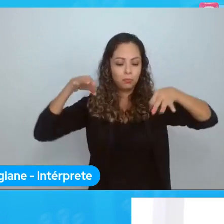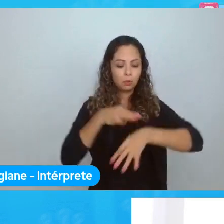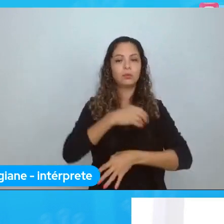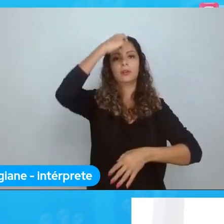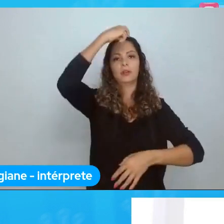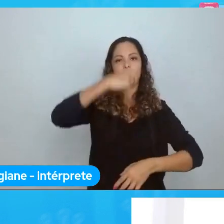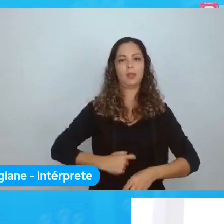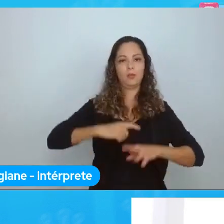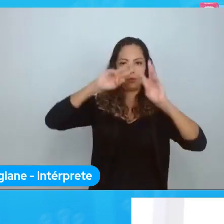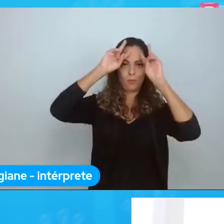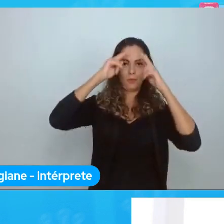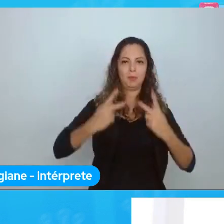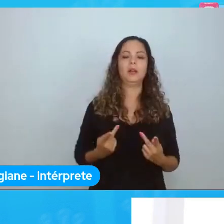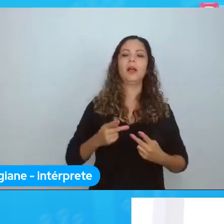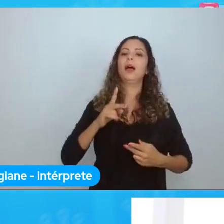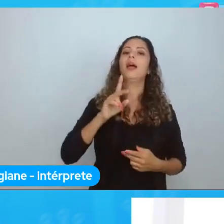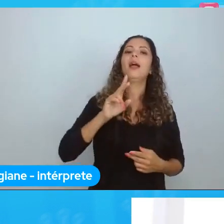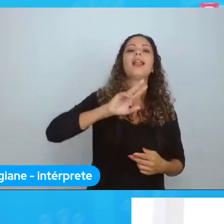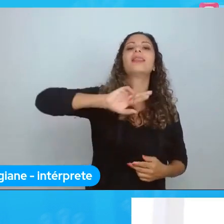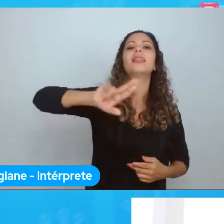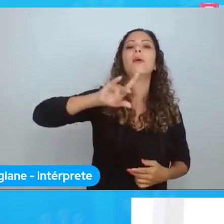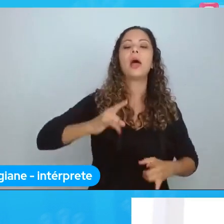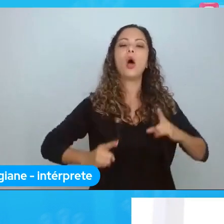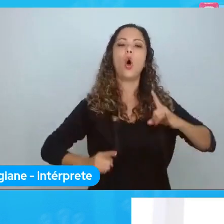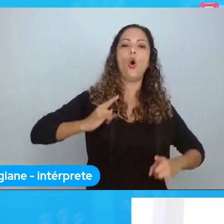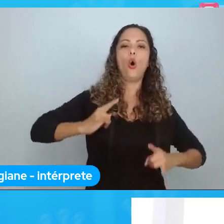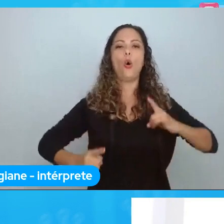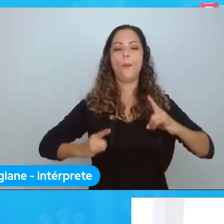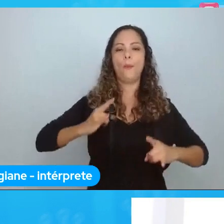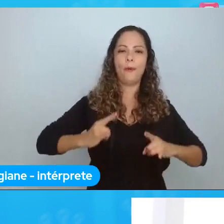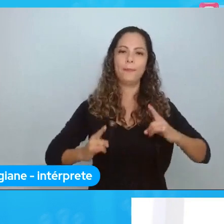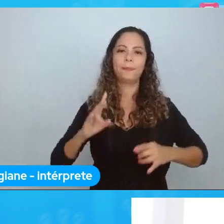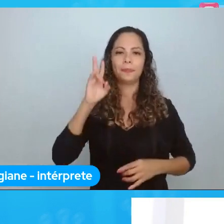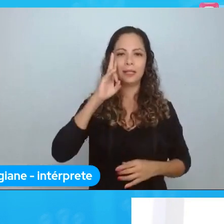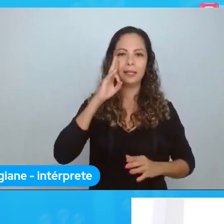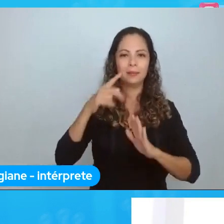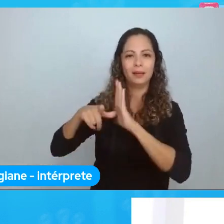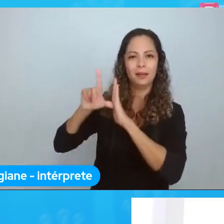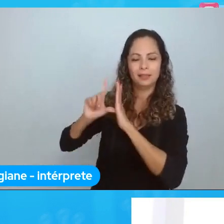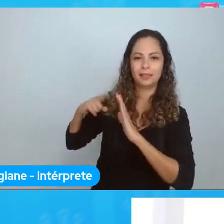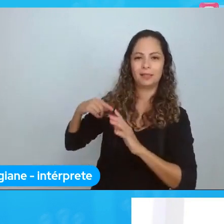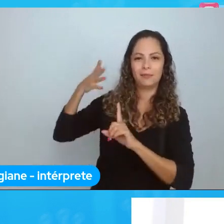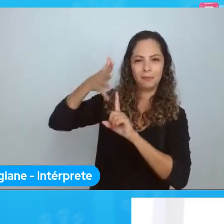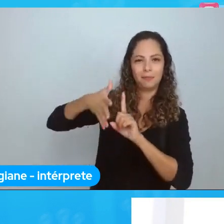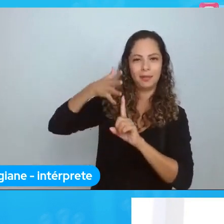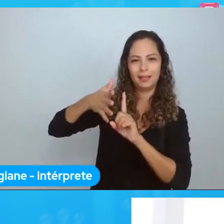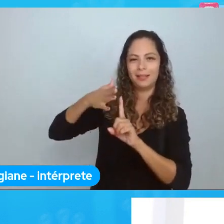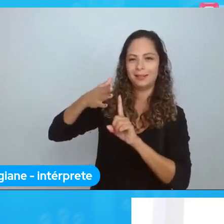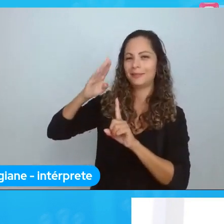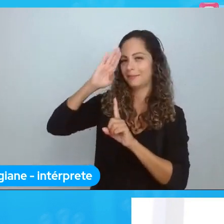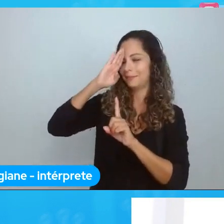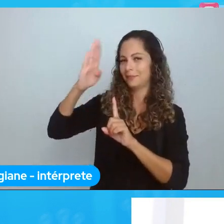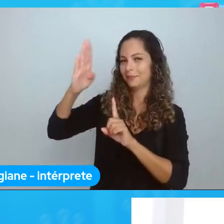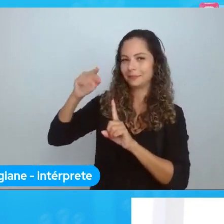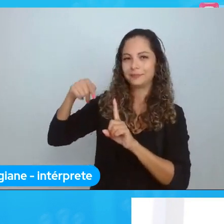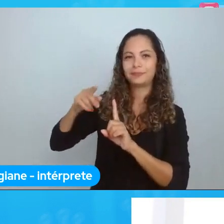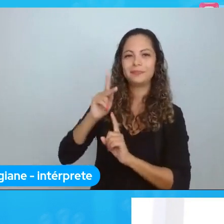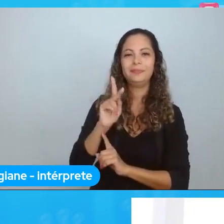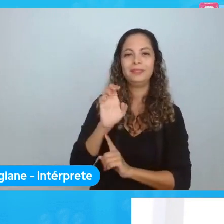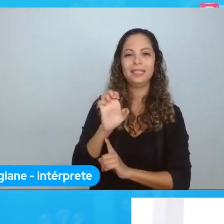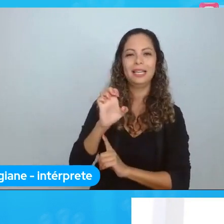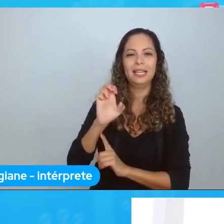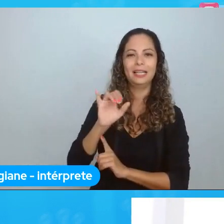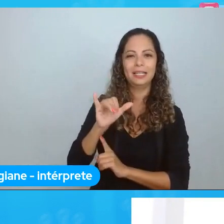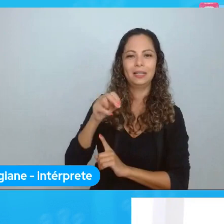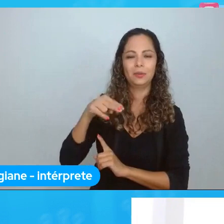um robô. Acho que tem uma, foi o keynote da Kizi e do Alisson maravilhosos de ontem. Quando